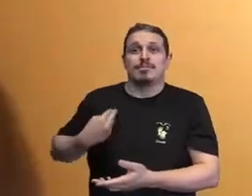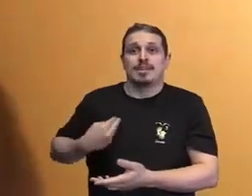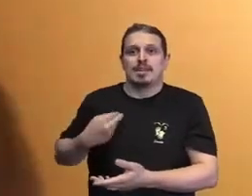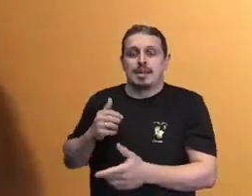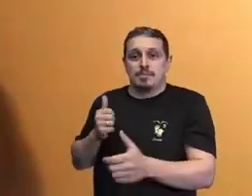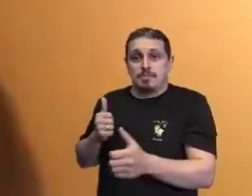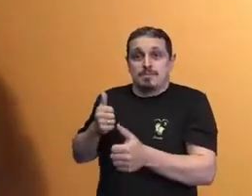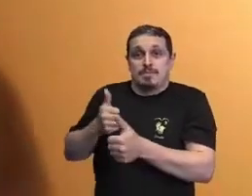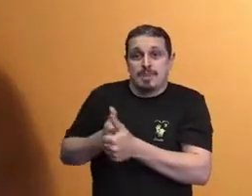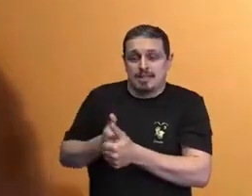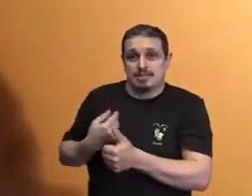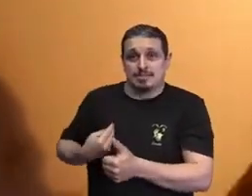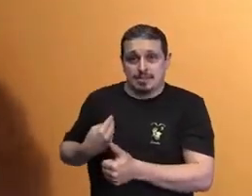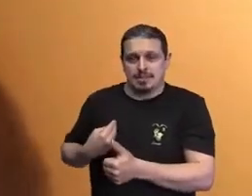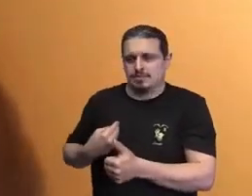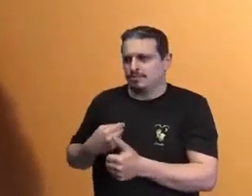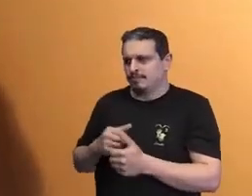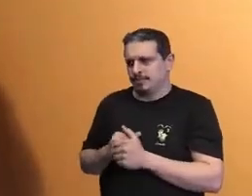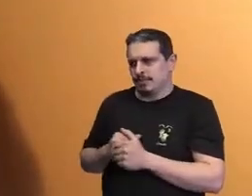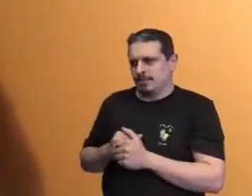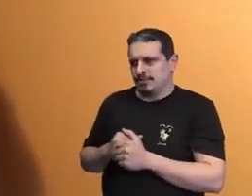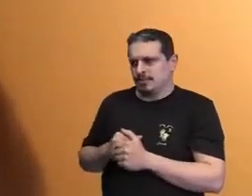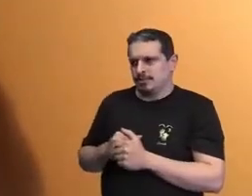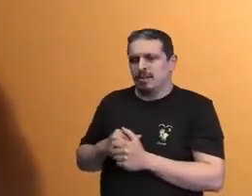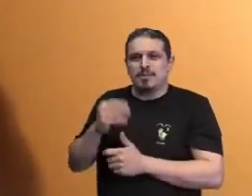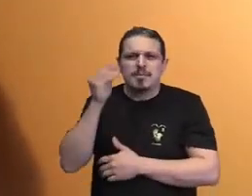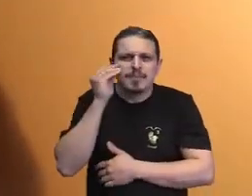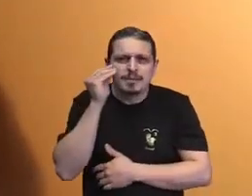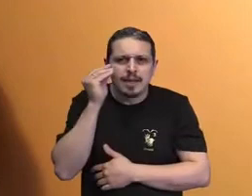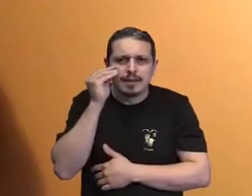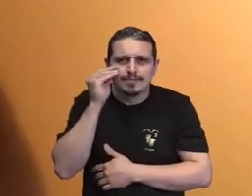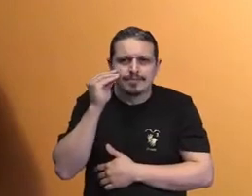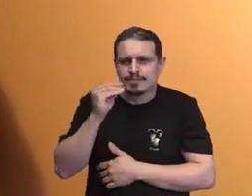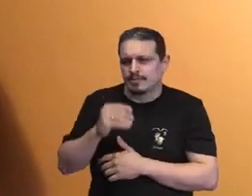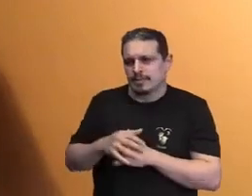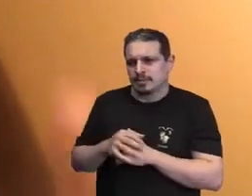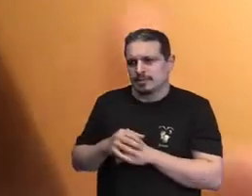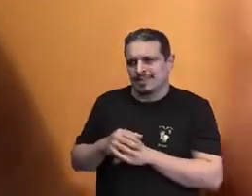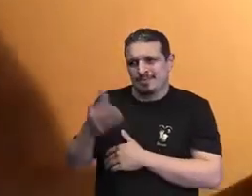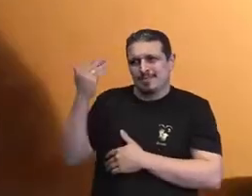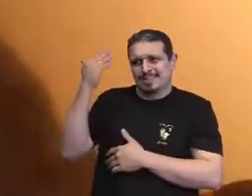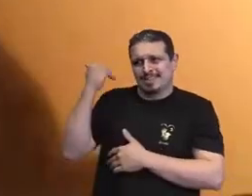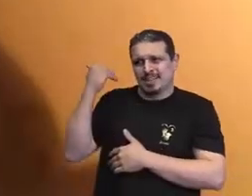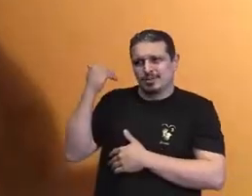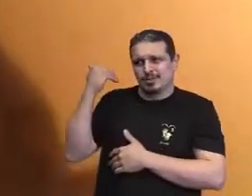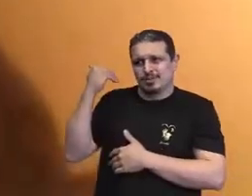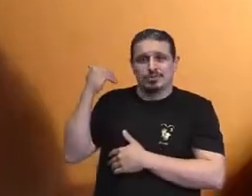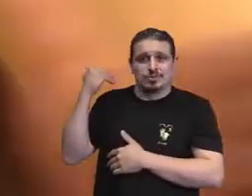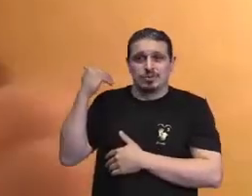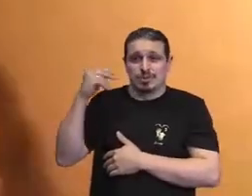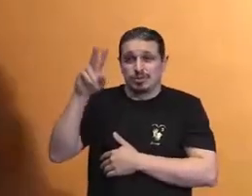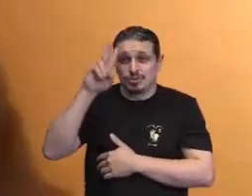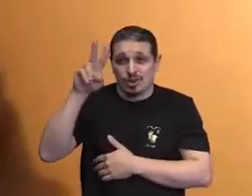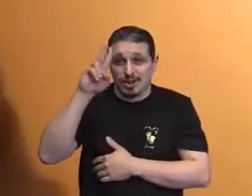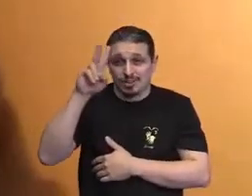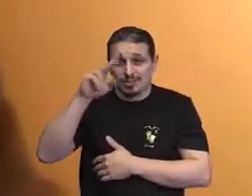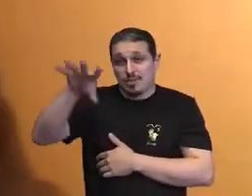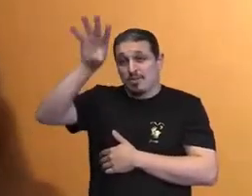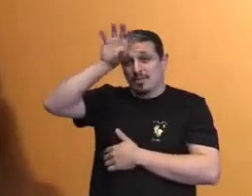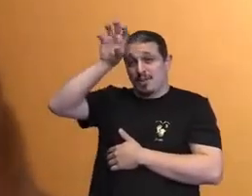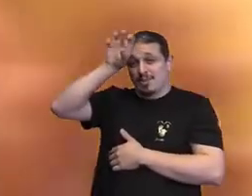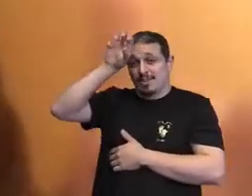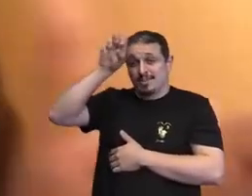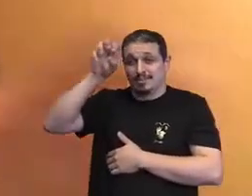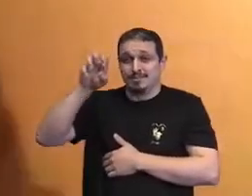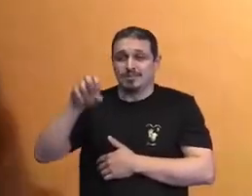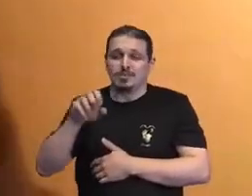coisa. Há pessoas que hoje estão voltando a ouvir disco de vinil. Não é todo mundo que o faz, não é todo mundo que o